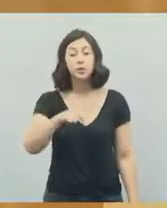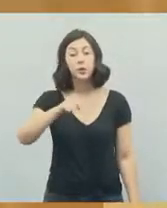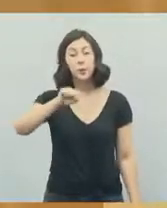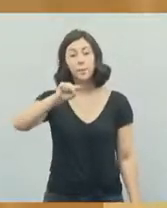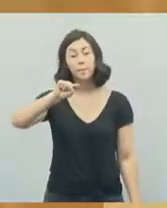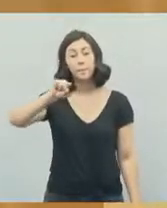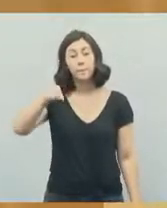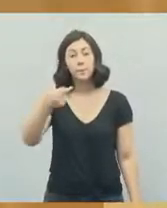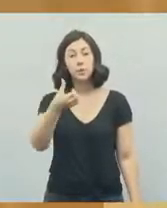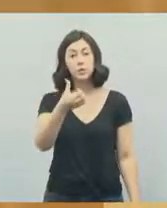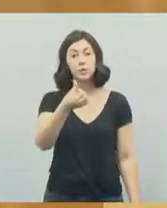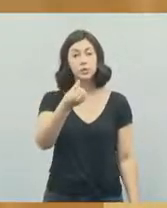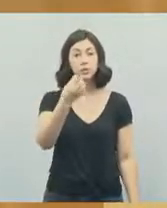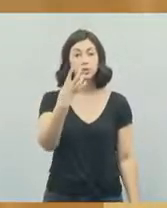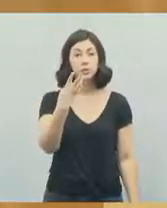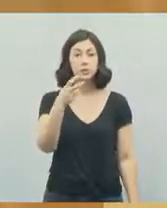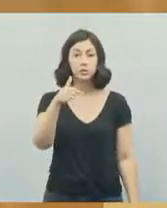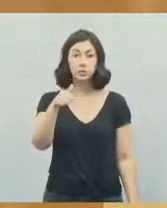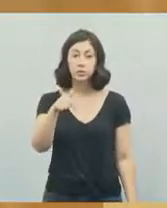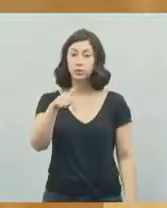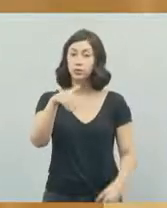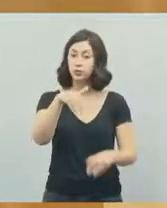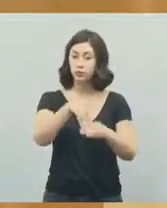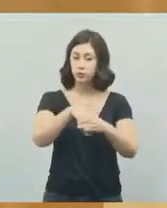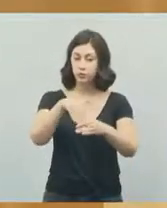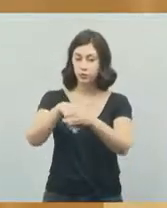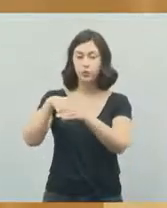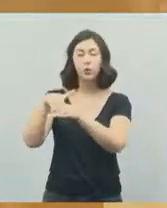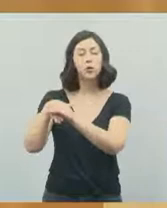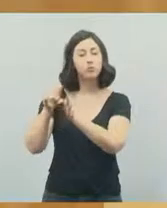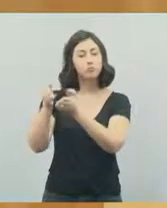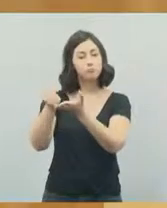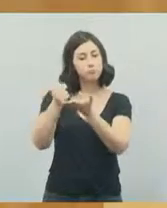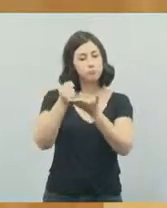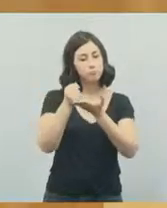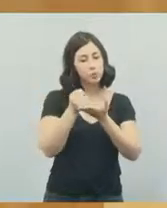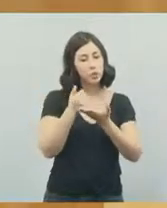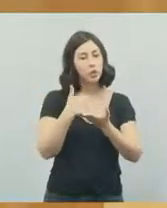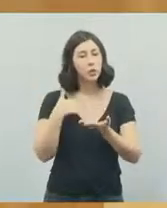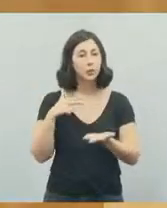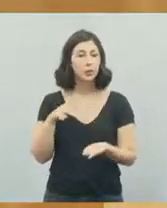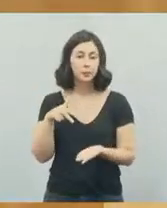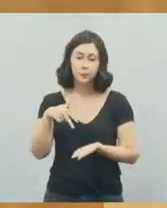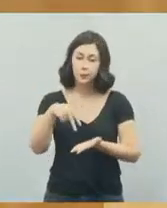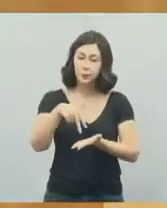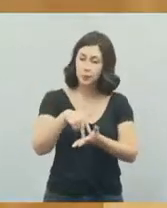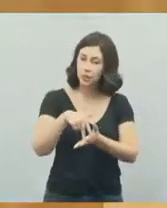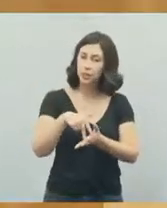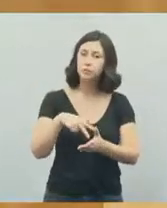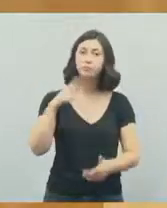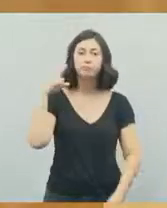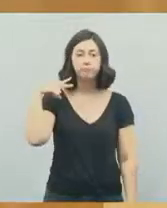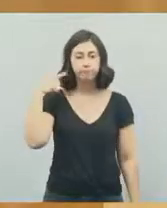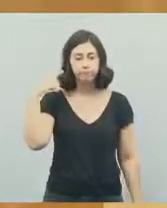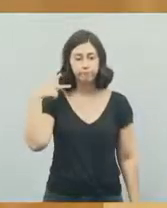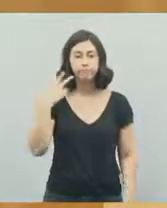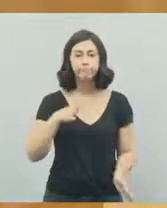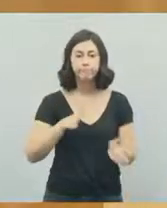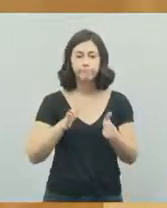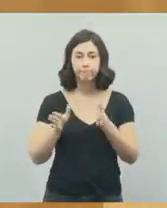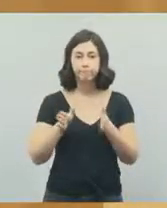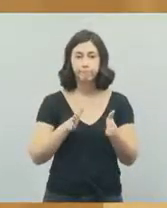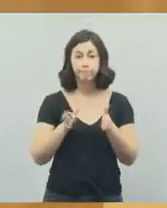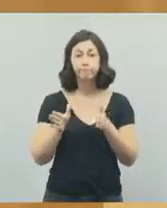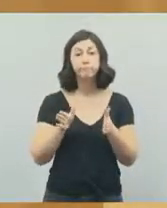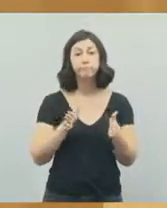.647 votos de apoio para que eu viesse, então, ocupar uma cadeira no